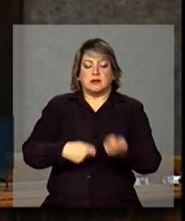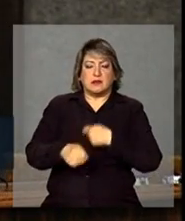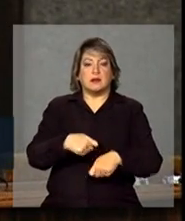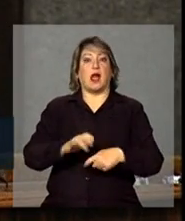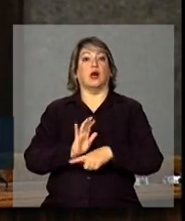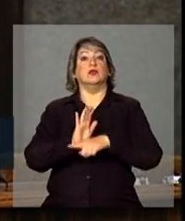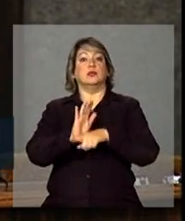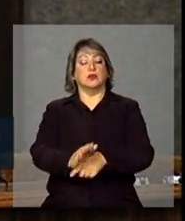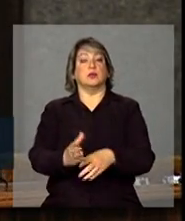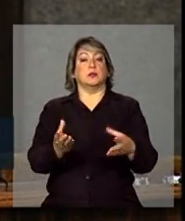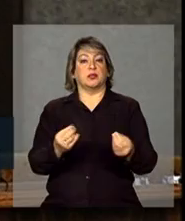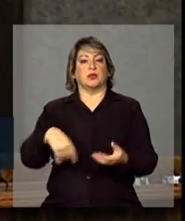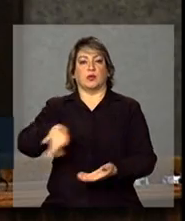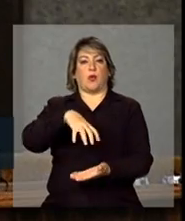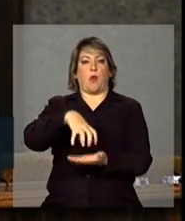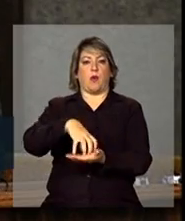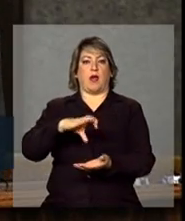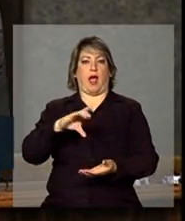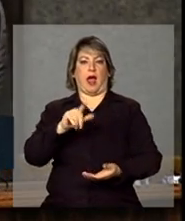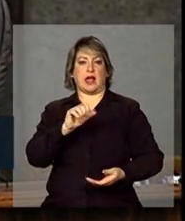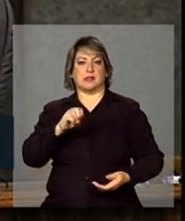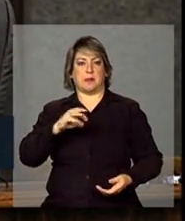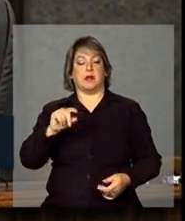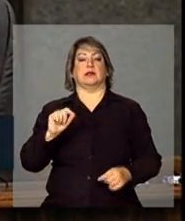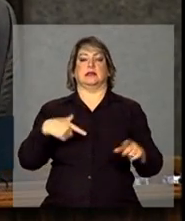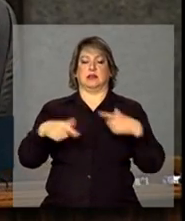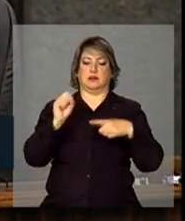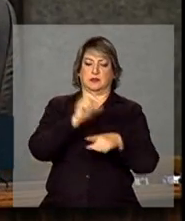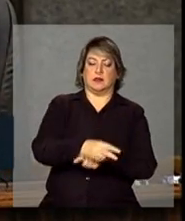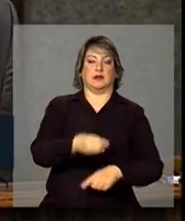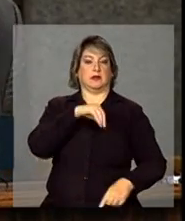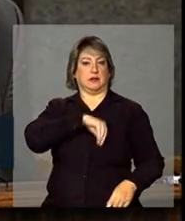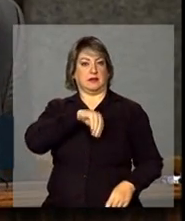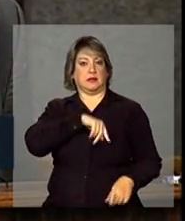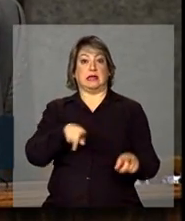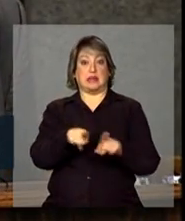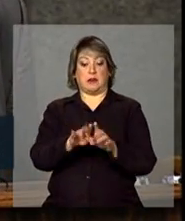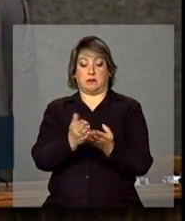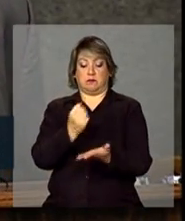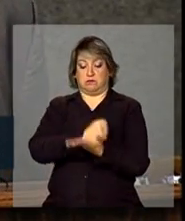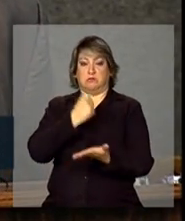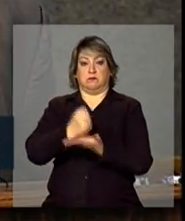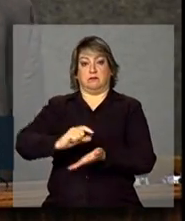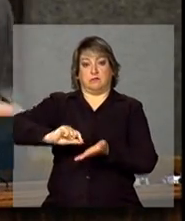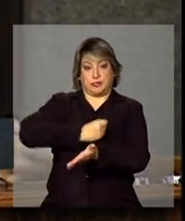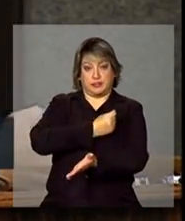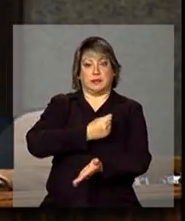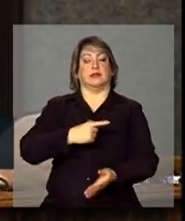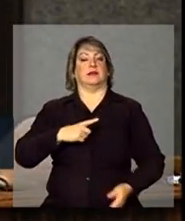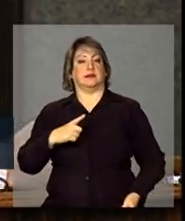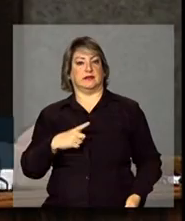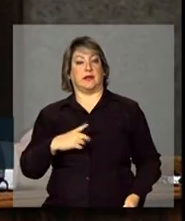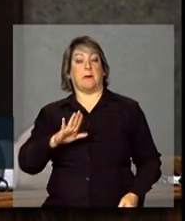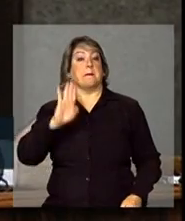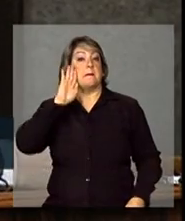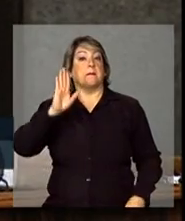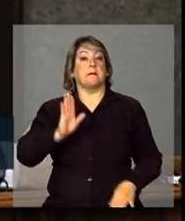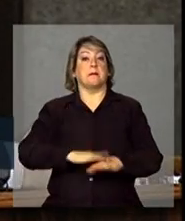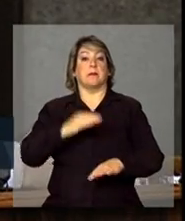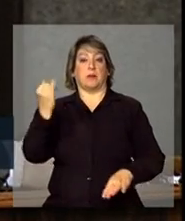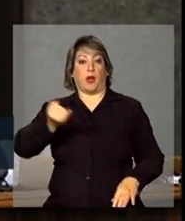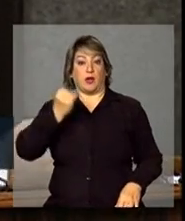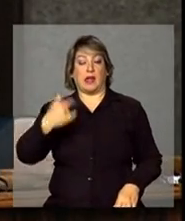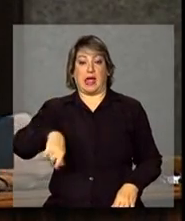contribuíram com a classe média brasileira como? Gerando trabalho, renda e formal. Mas, mais importante, esse